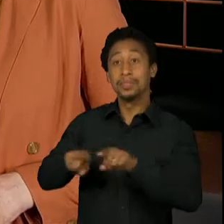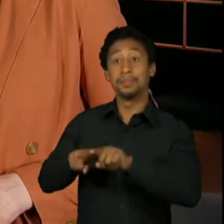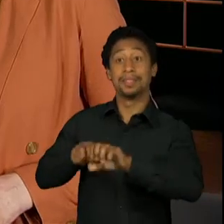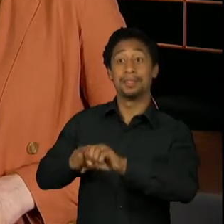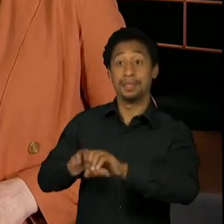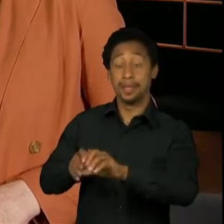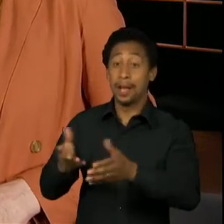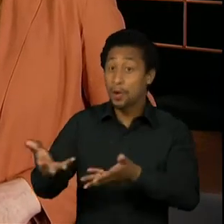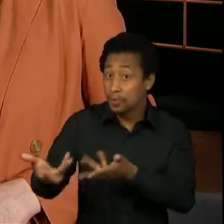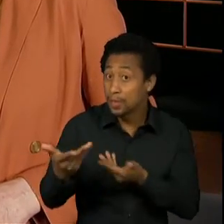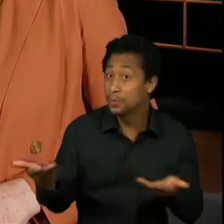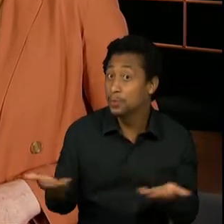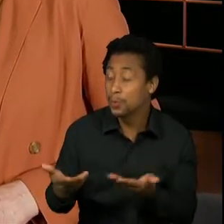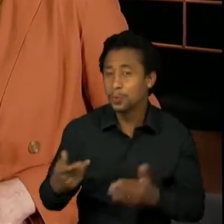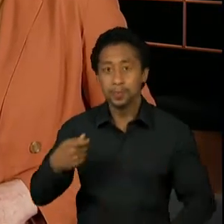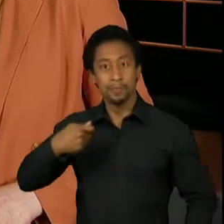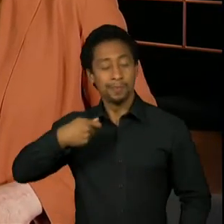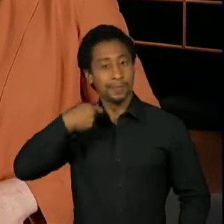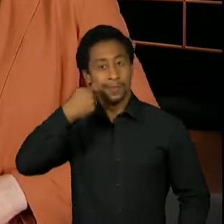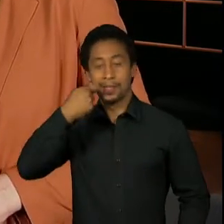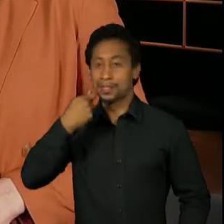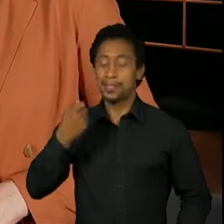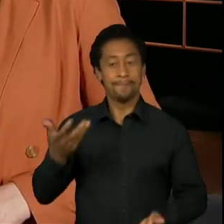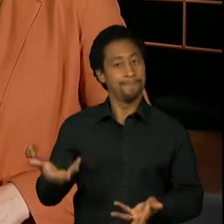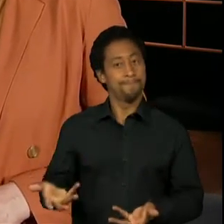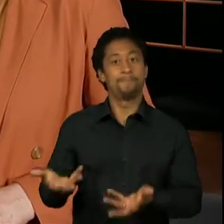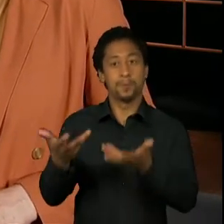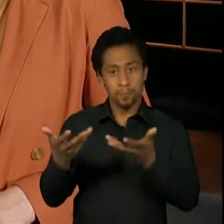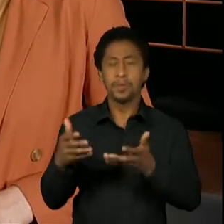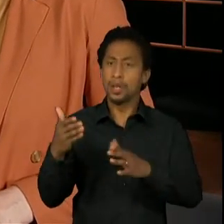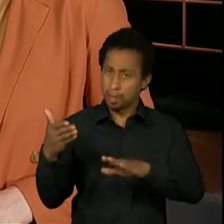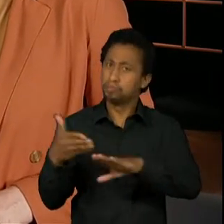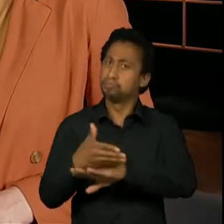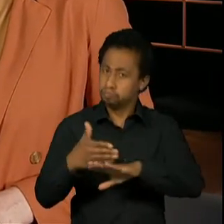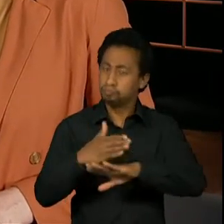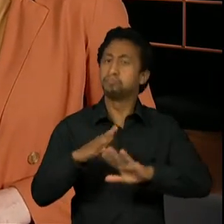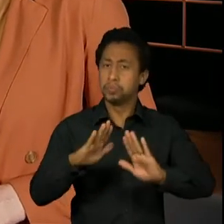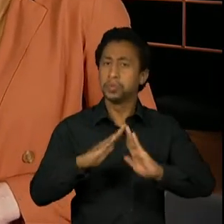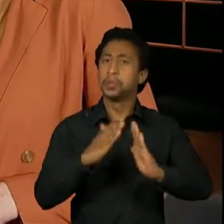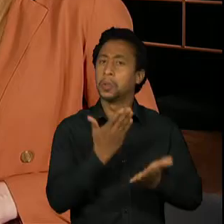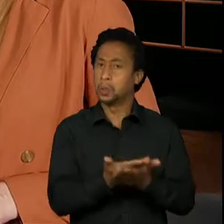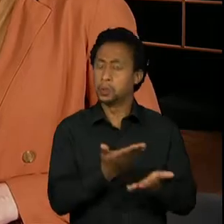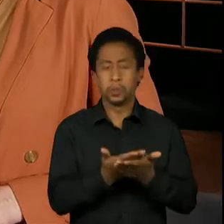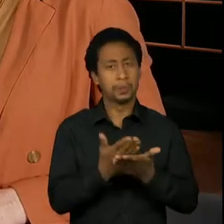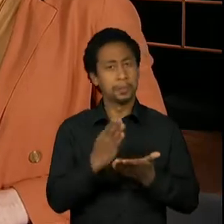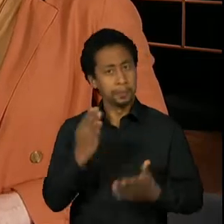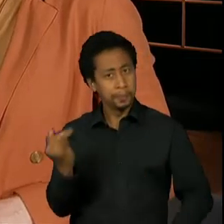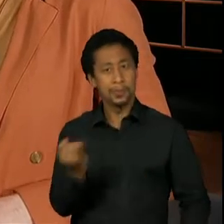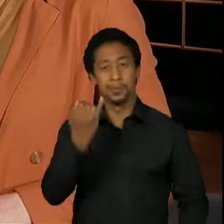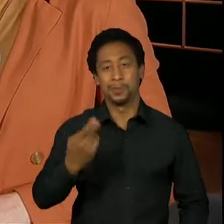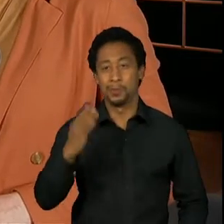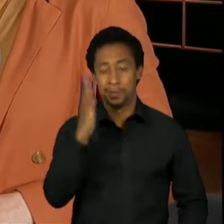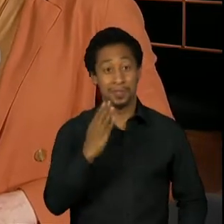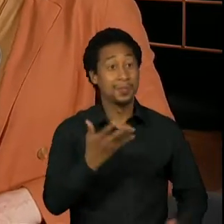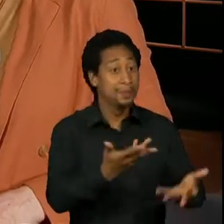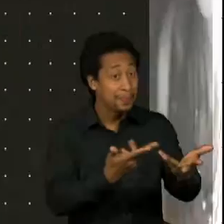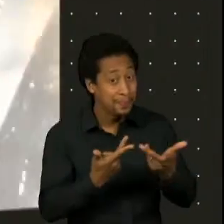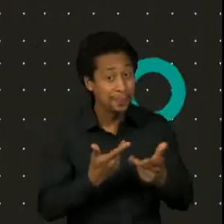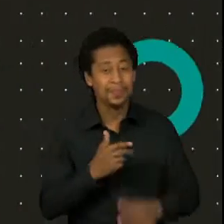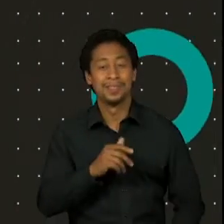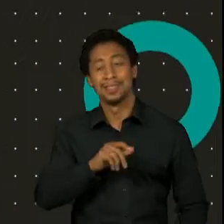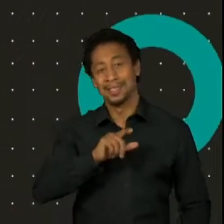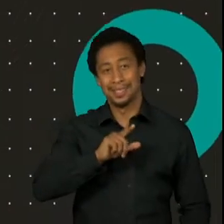consagrada e está à frente de uma das mais conceituadas escolas de teatro do país. O Persona recebe Lígia Cortez.